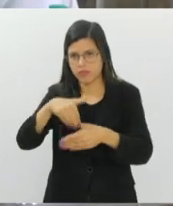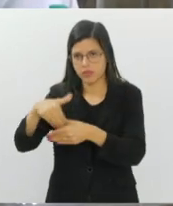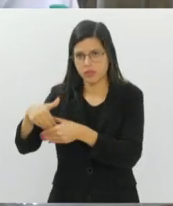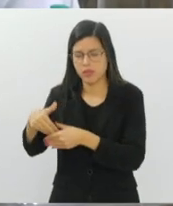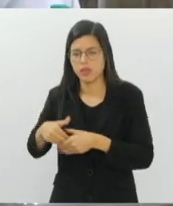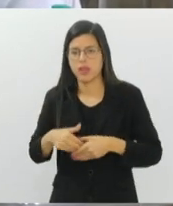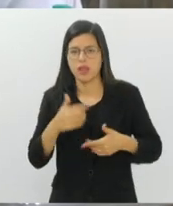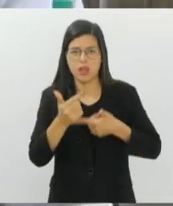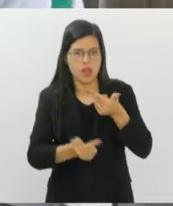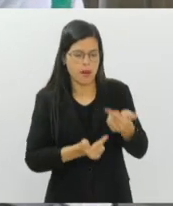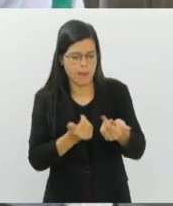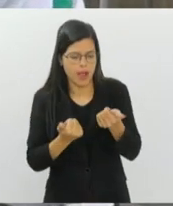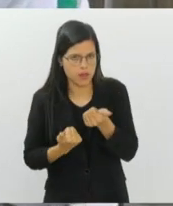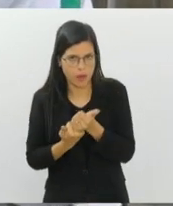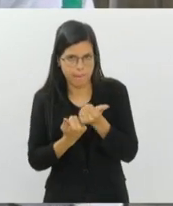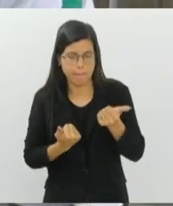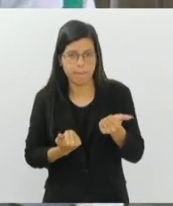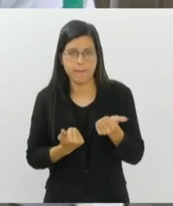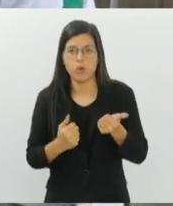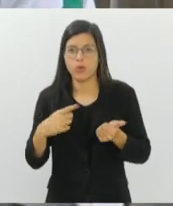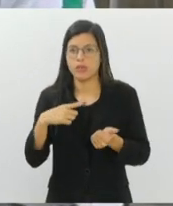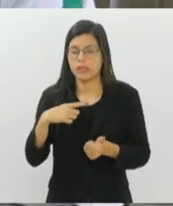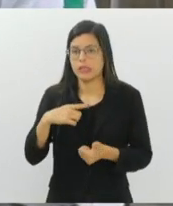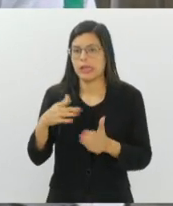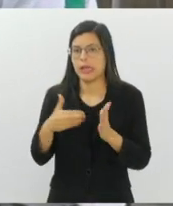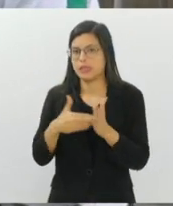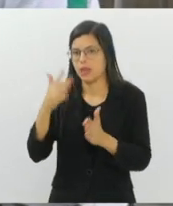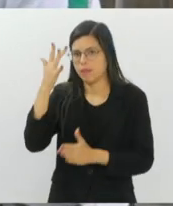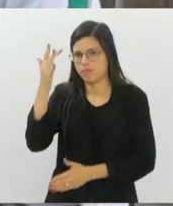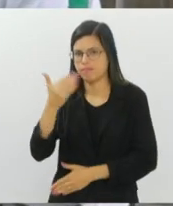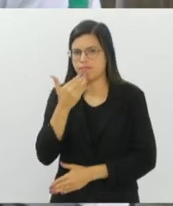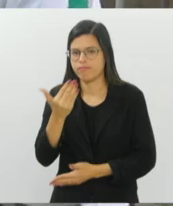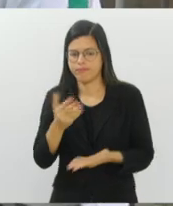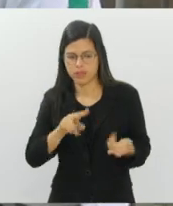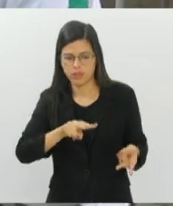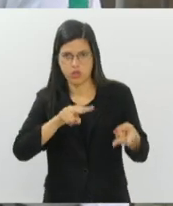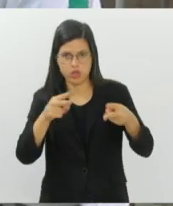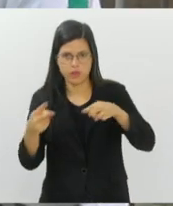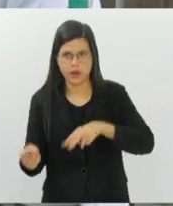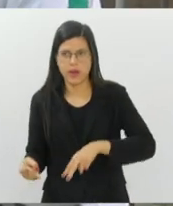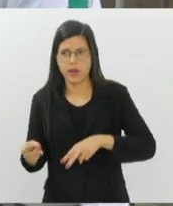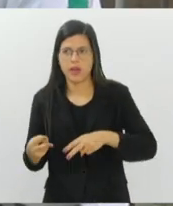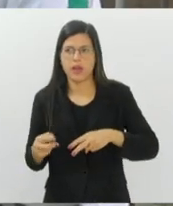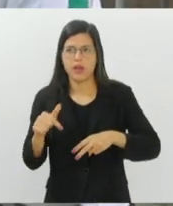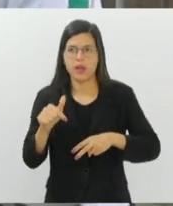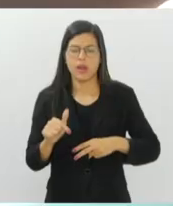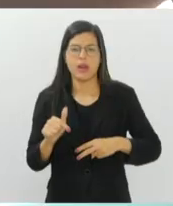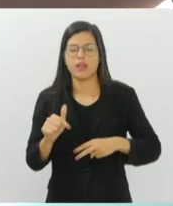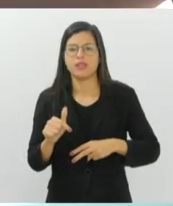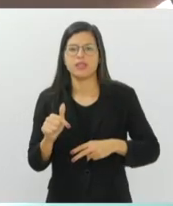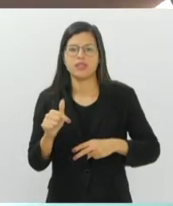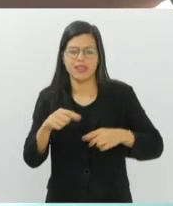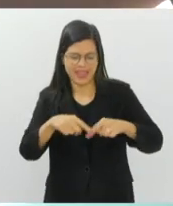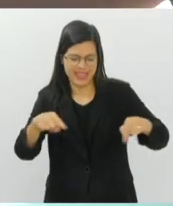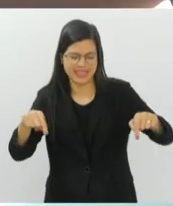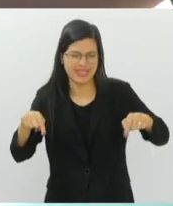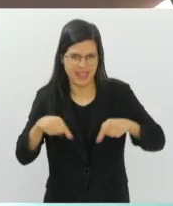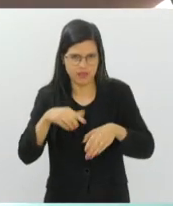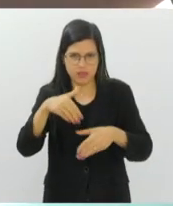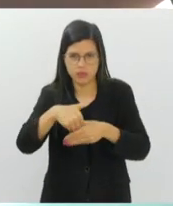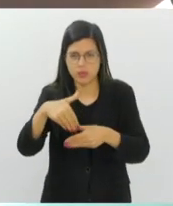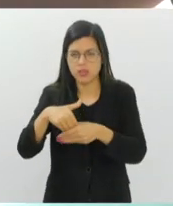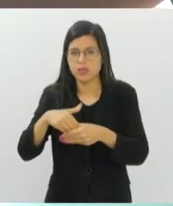de apoio nas eleições municipais, tem até amanhã para solicitar a transferência temporária da sessão eleitoral. A mudança é para